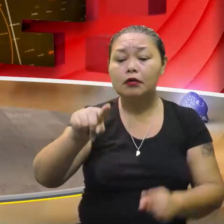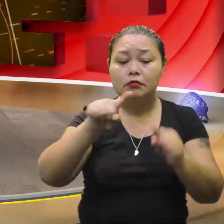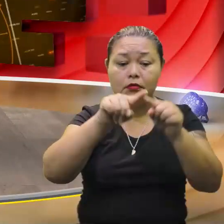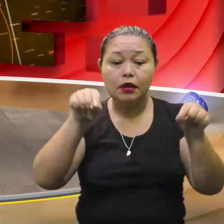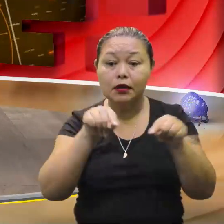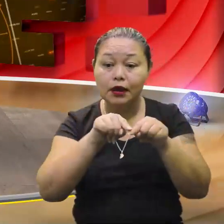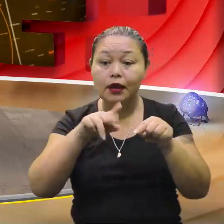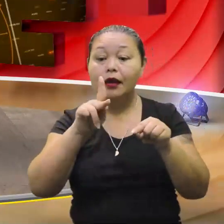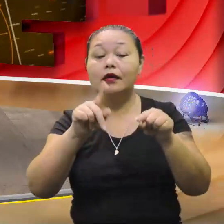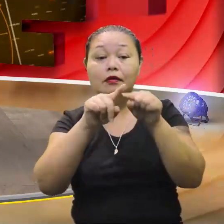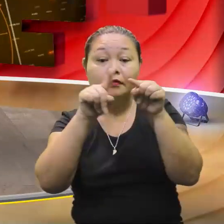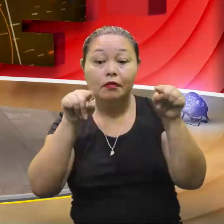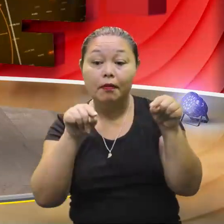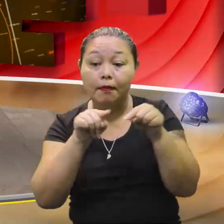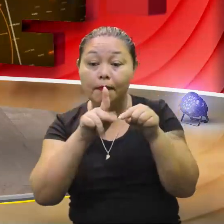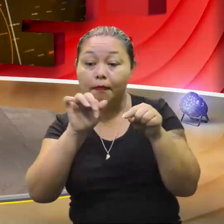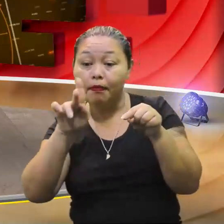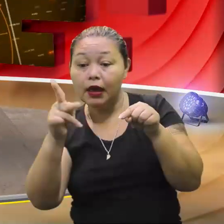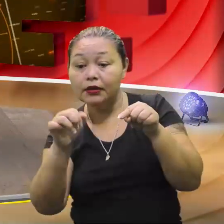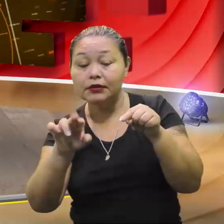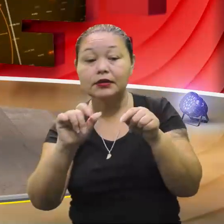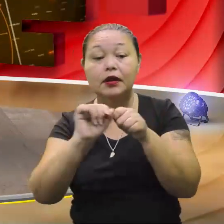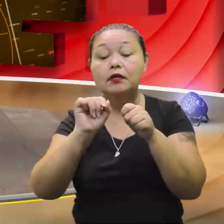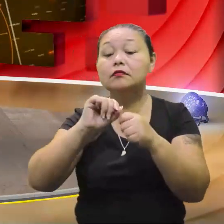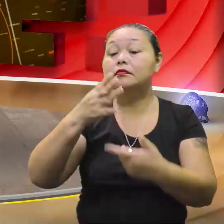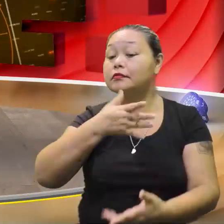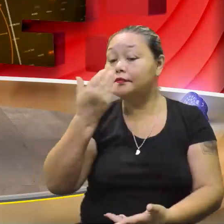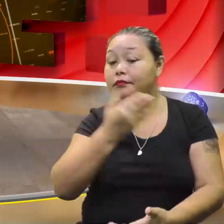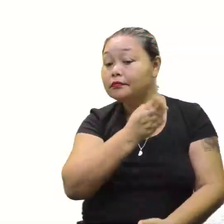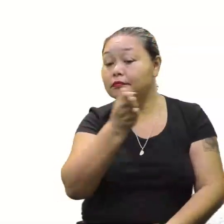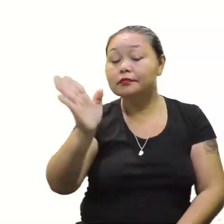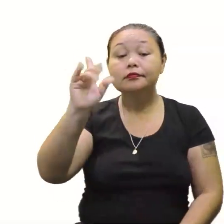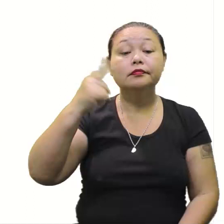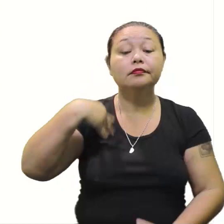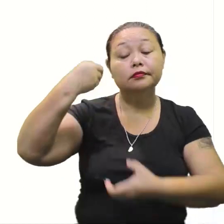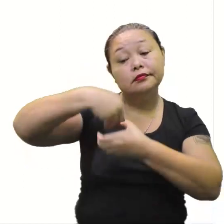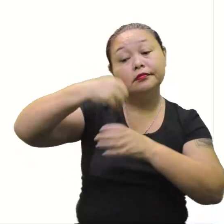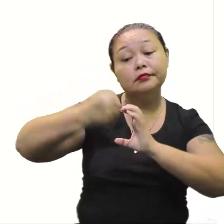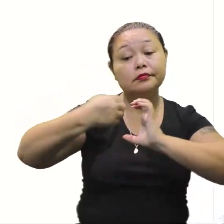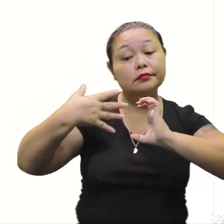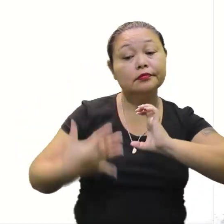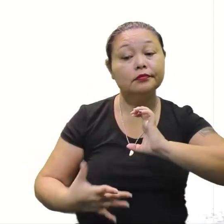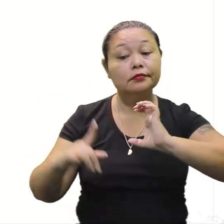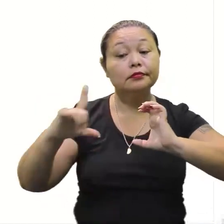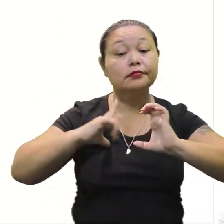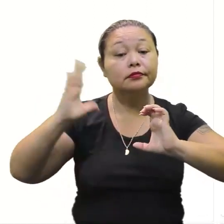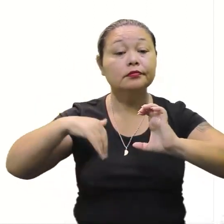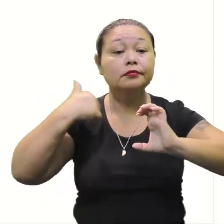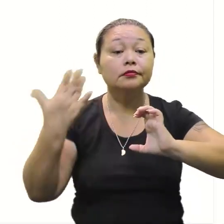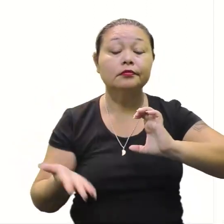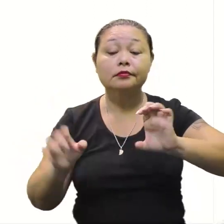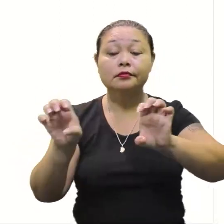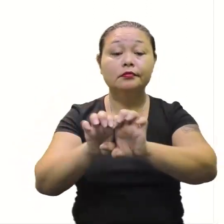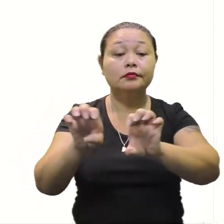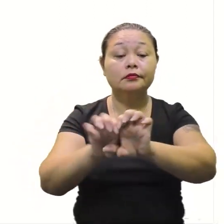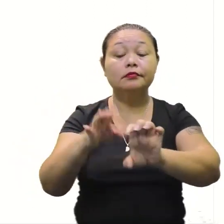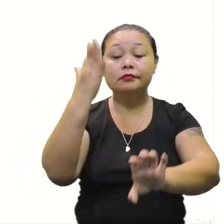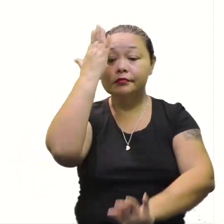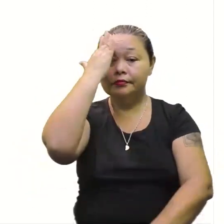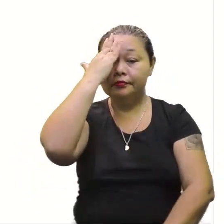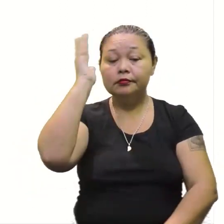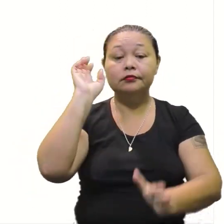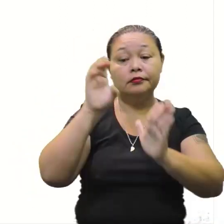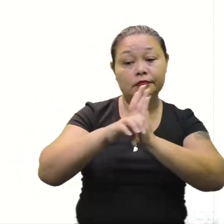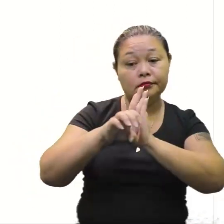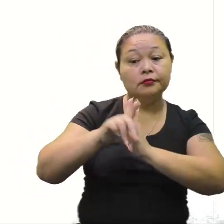Bhaskara. Vamos percorrer a aula aí, que você vai entender melhor. Vamos ver. Dentro dessas características, então, uma equação, a gente já sabe o seu